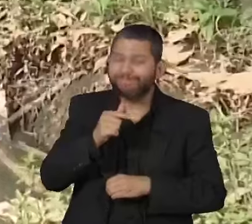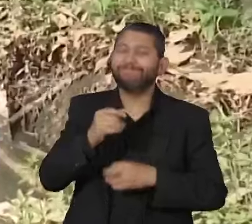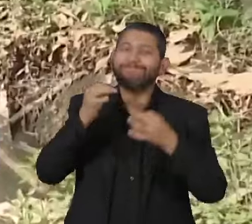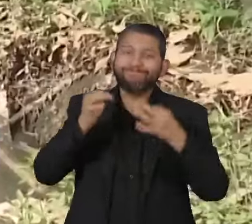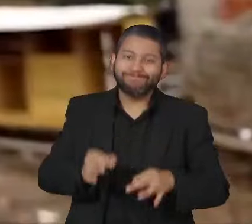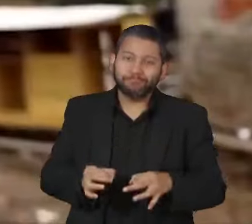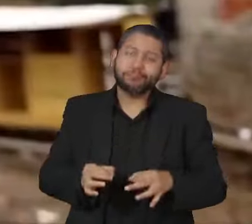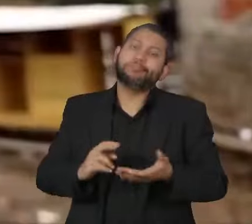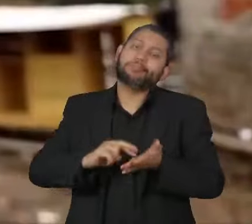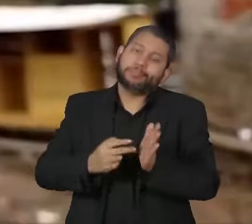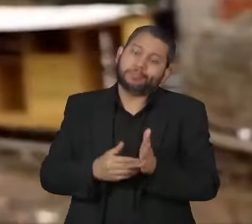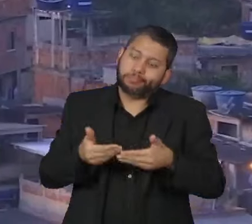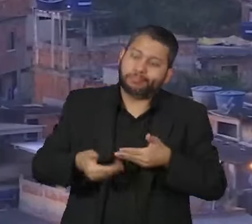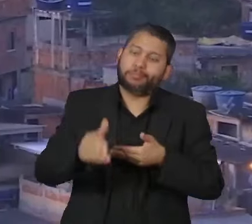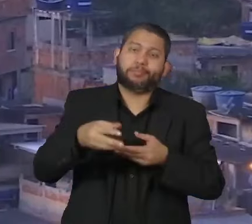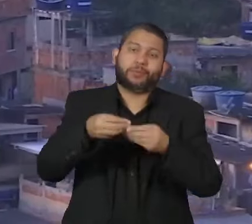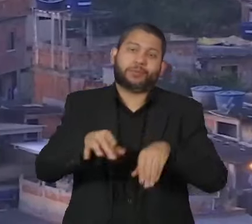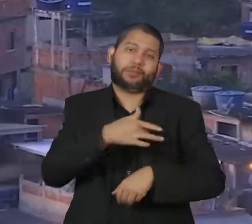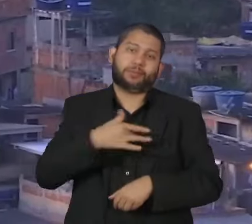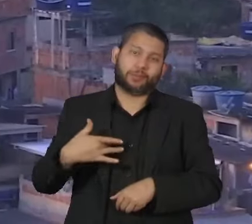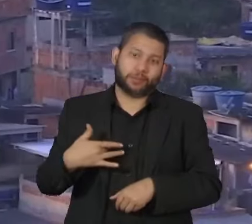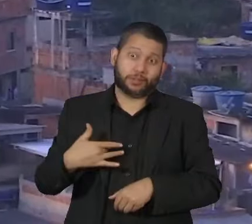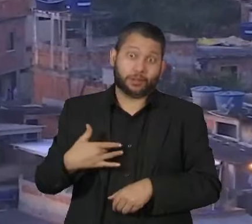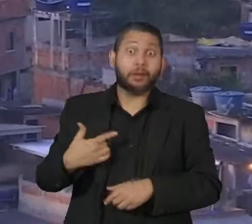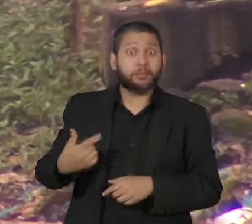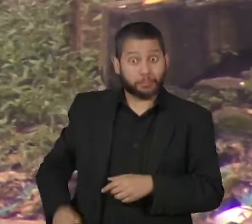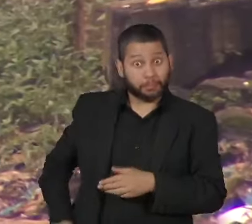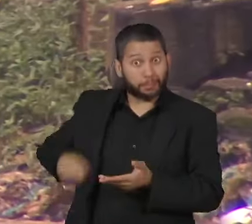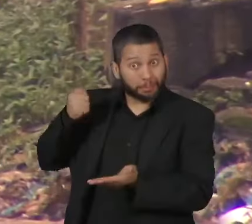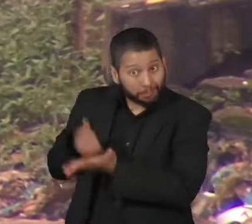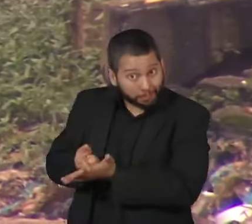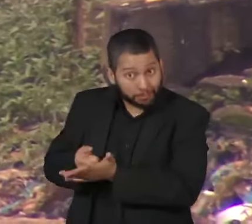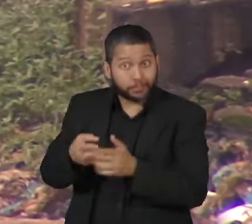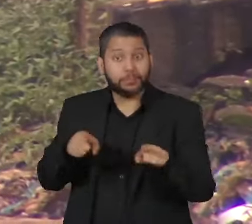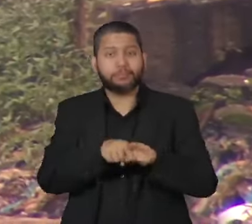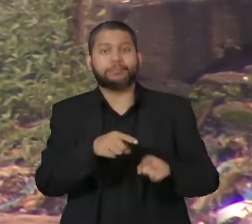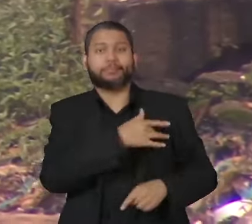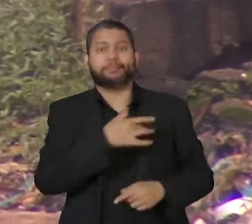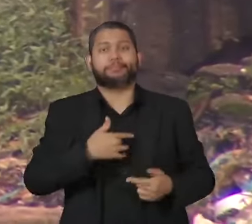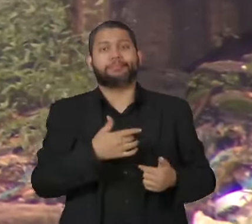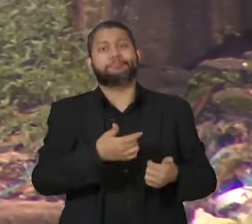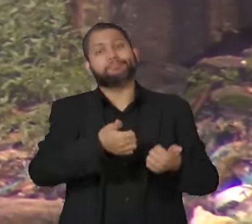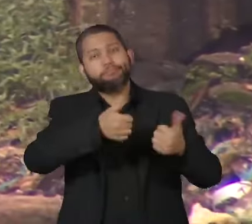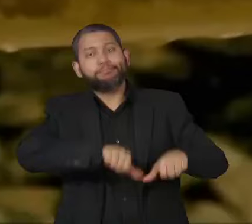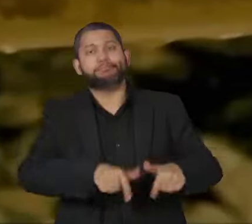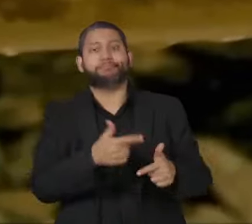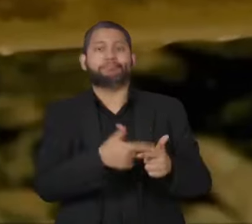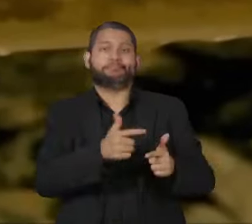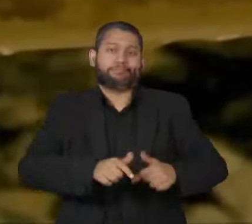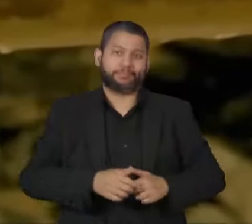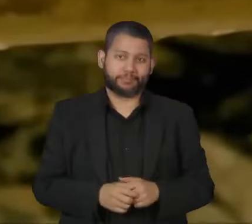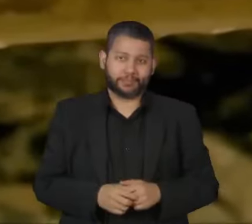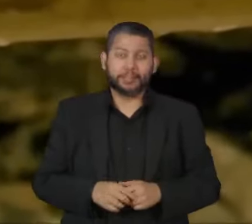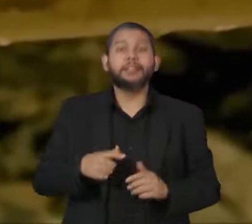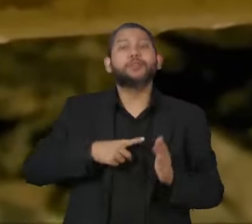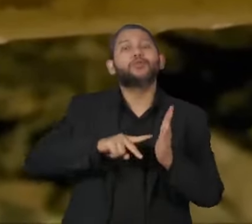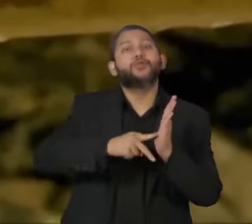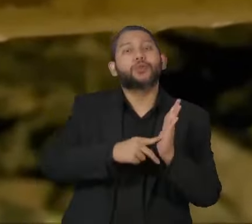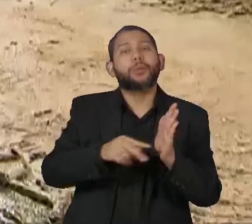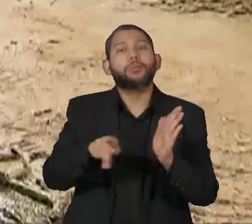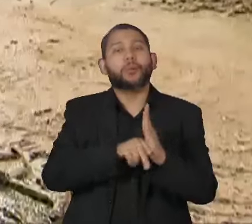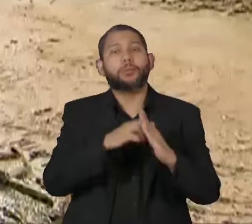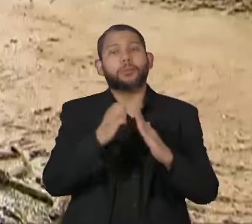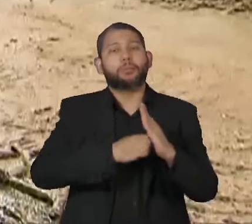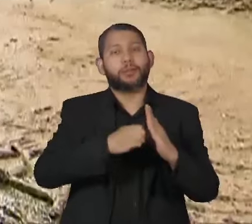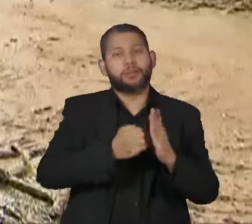custam caro, no bolso e na vida das pessoas. Segundo a Associação e Sindicato Nacional das Concessionárias Privadas